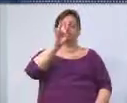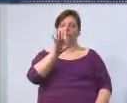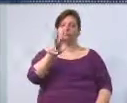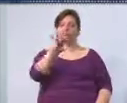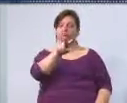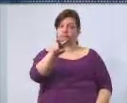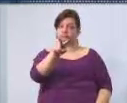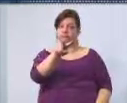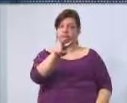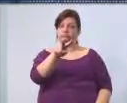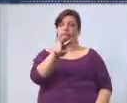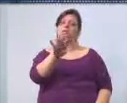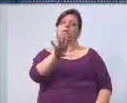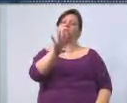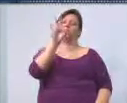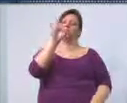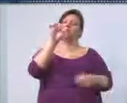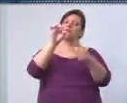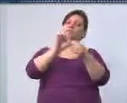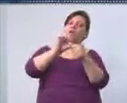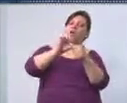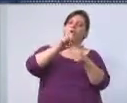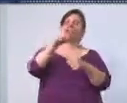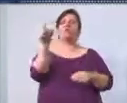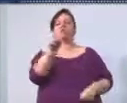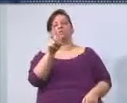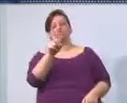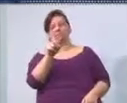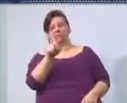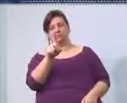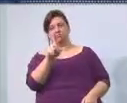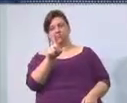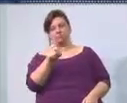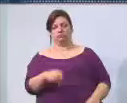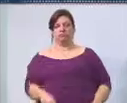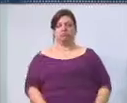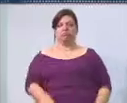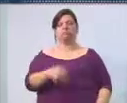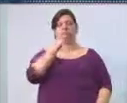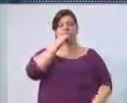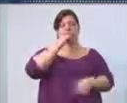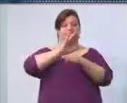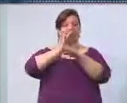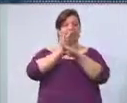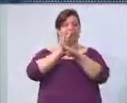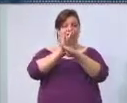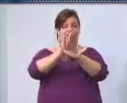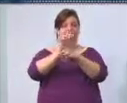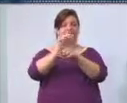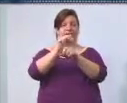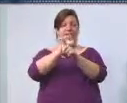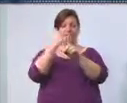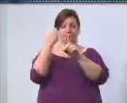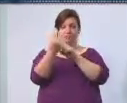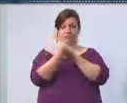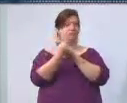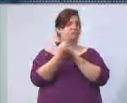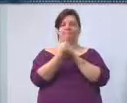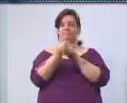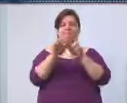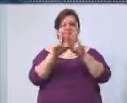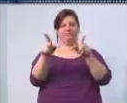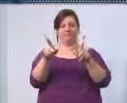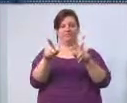decidir se faz ou não faz, se aloca ou se não aloca. No caso da assistência social, não. Nós temos um terceiro elemento muito importante.